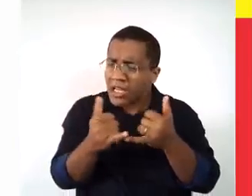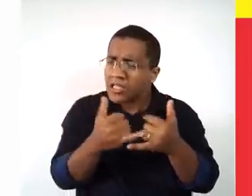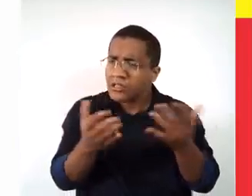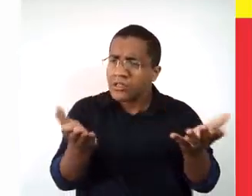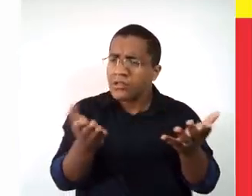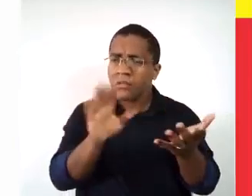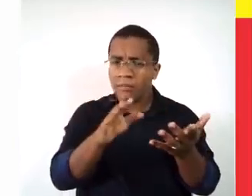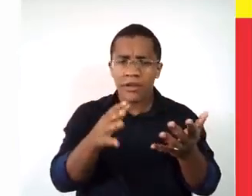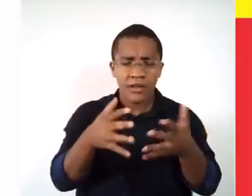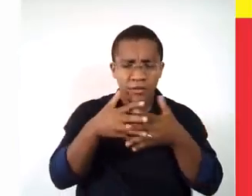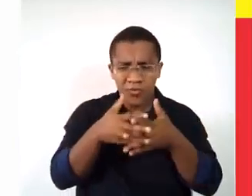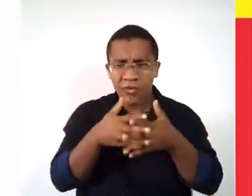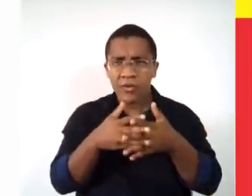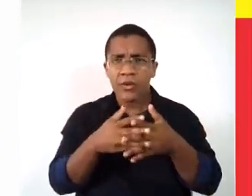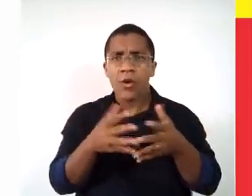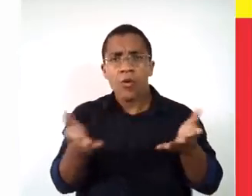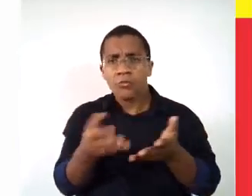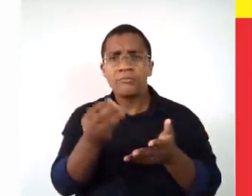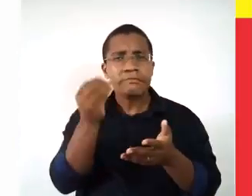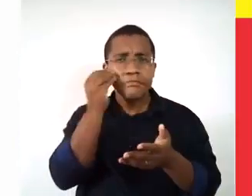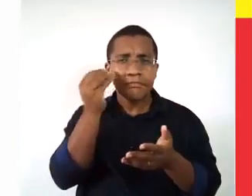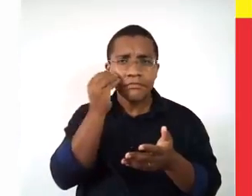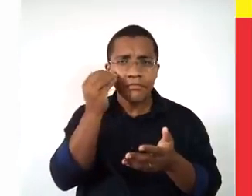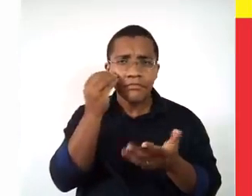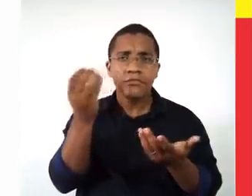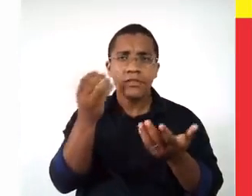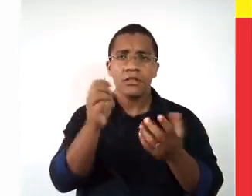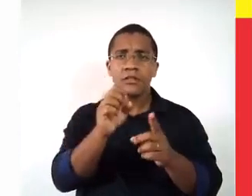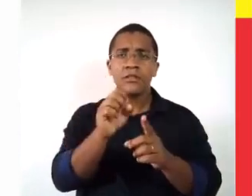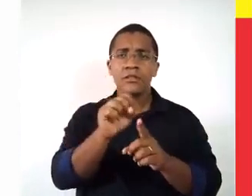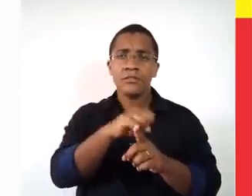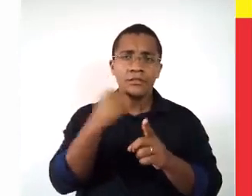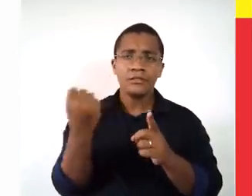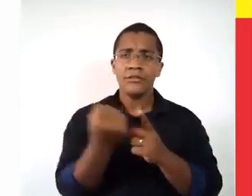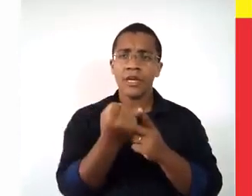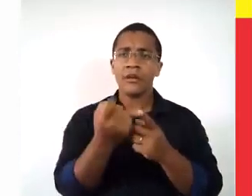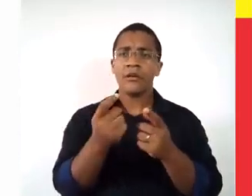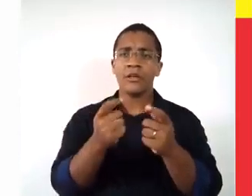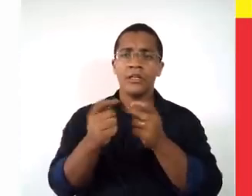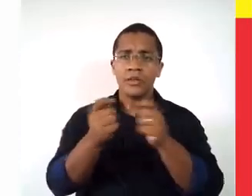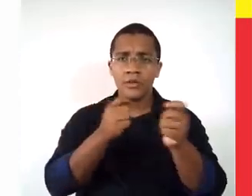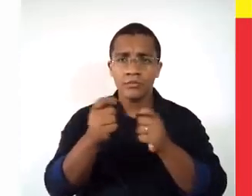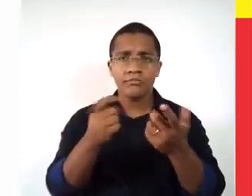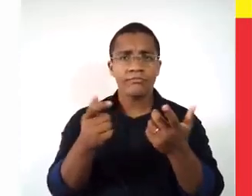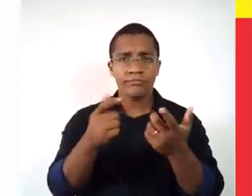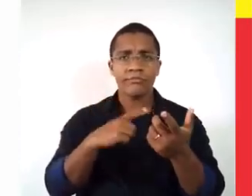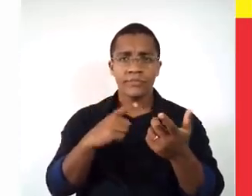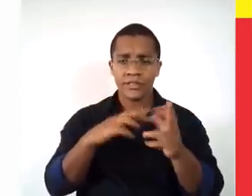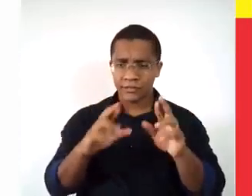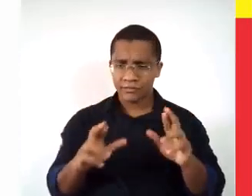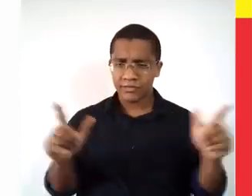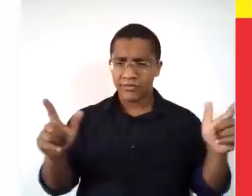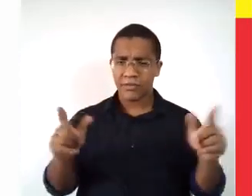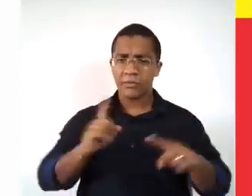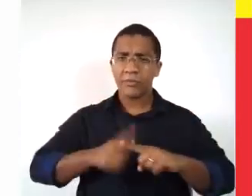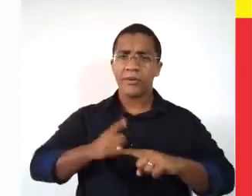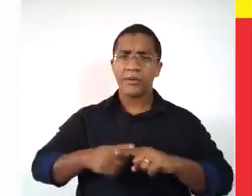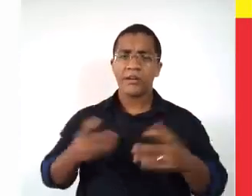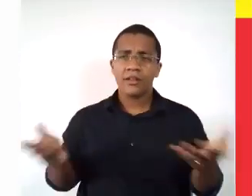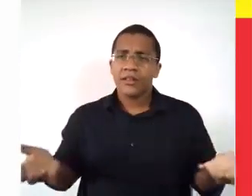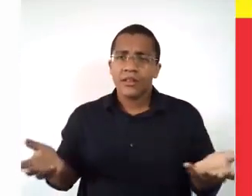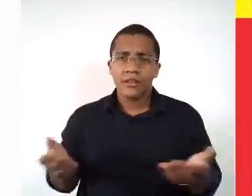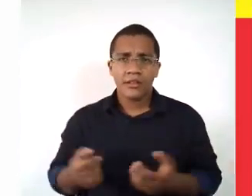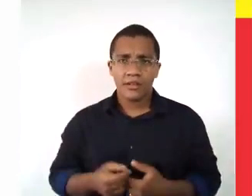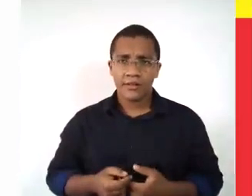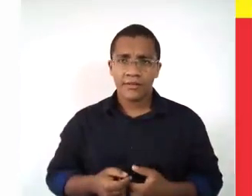tentam hoje um panorama social e econômico tão distintos. Então, ao